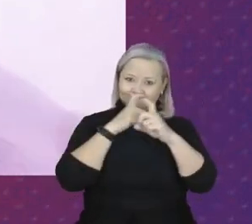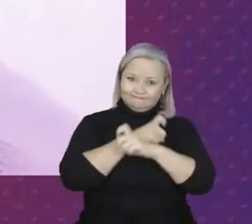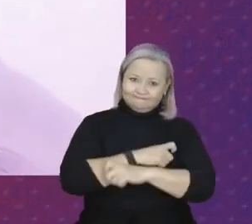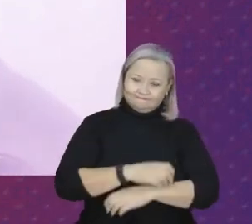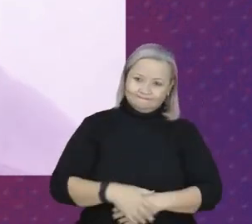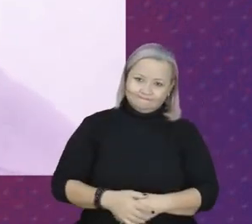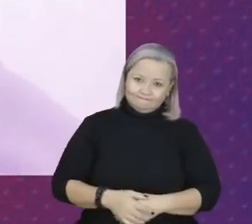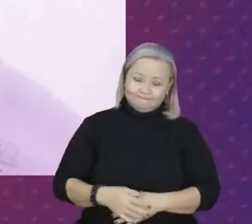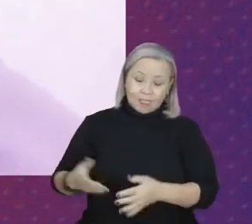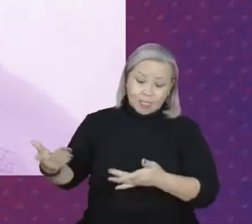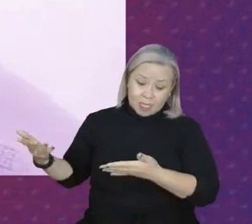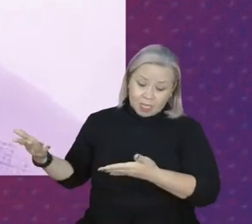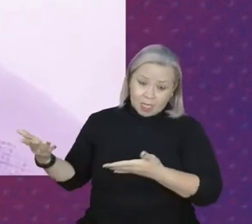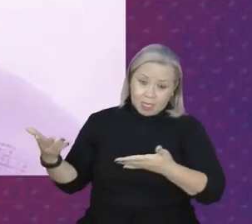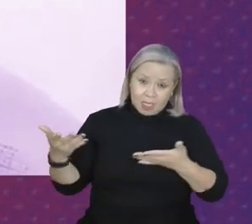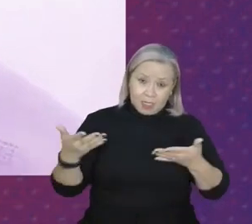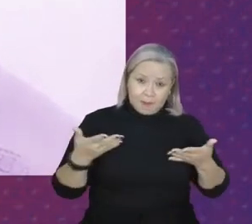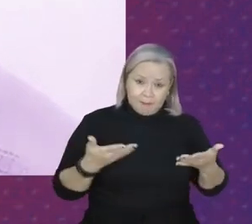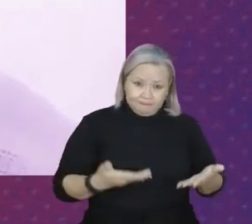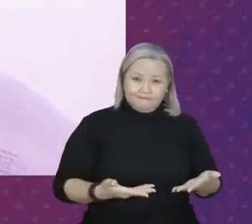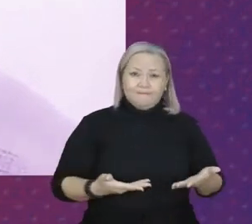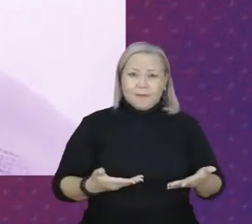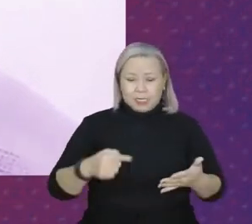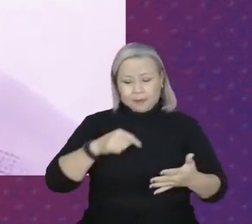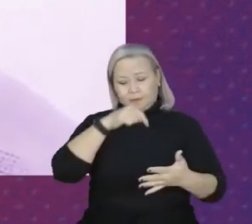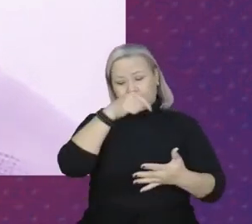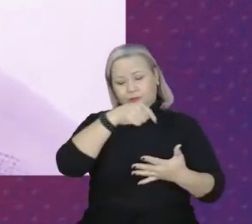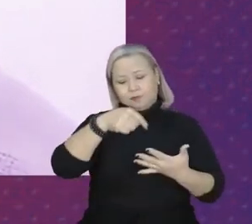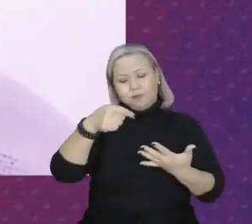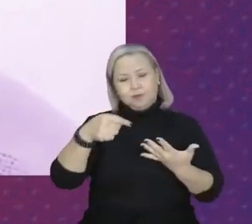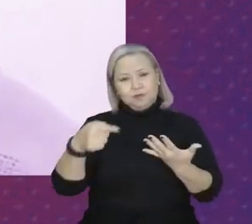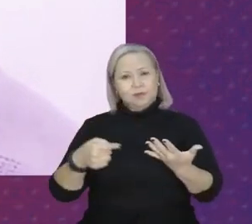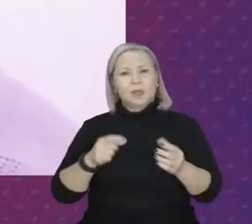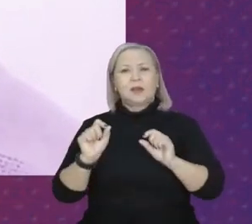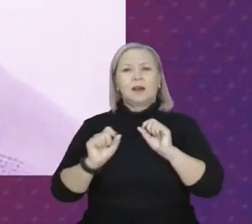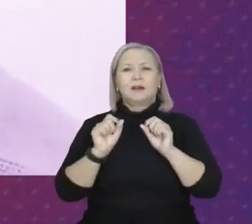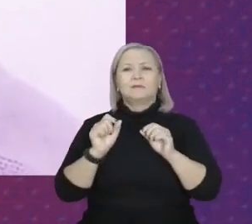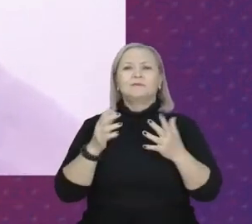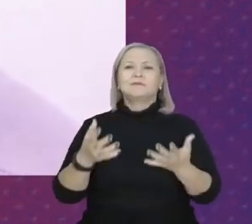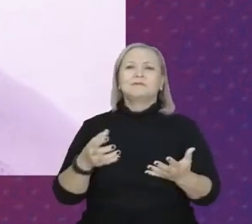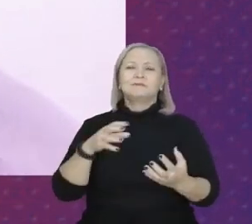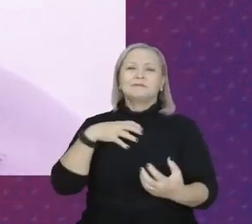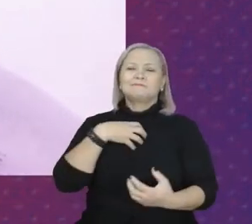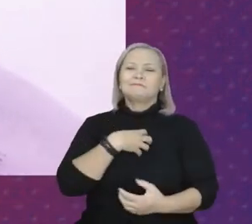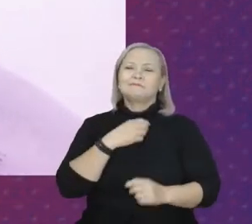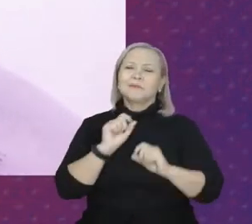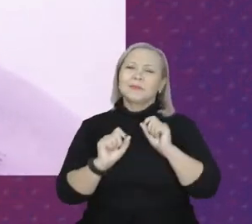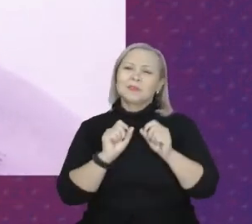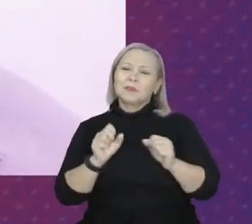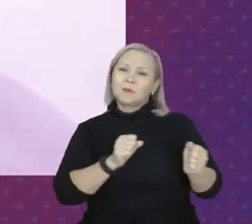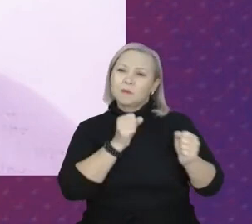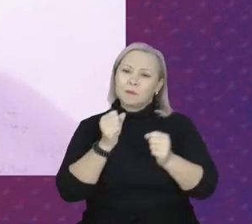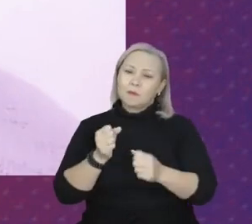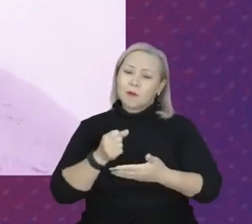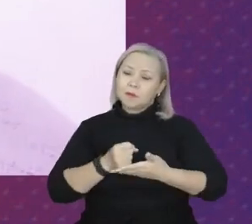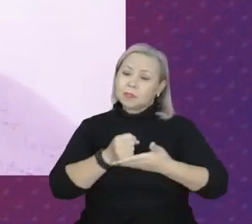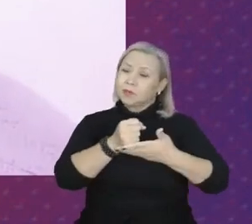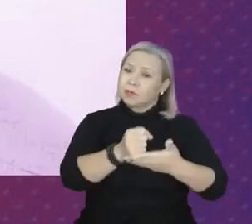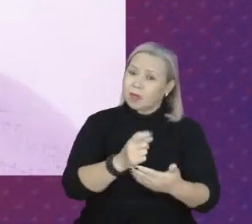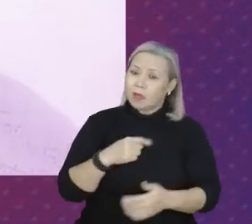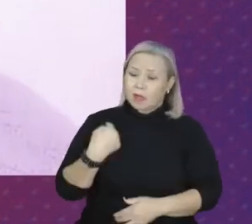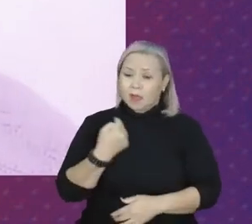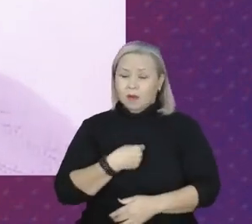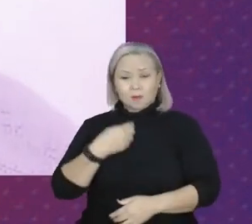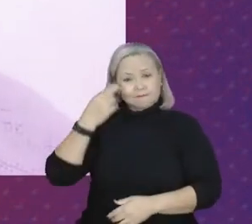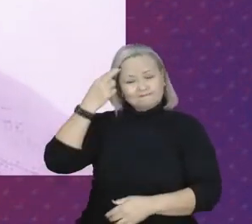Eu estou trazendo esses pontos no sentido que possa contribuir para a nossa